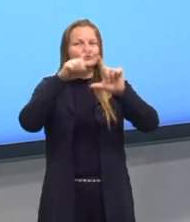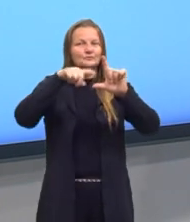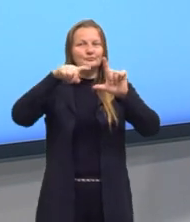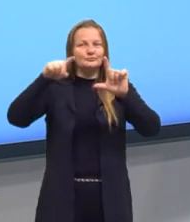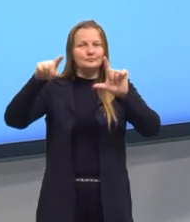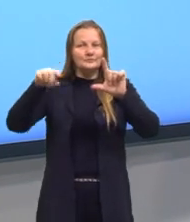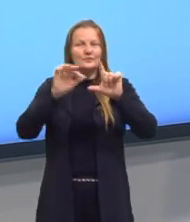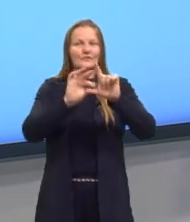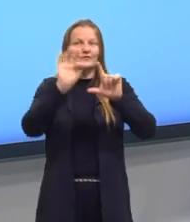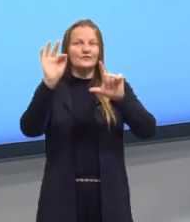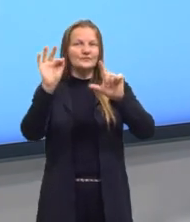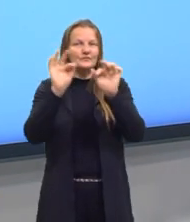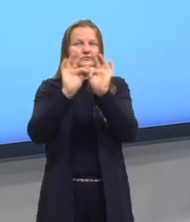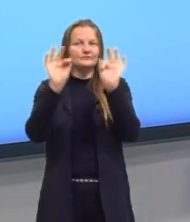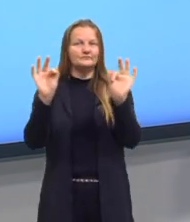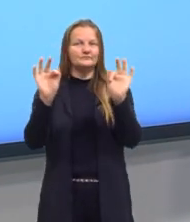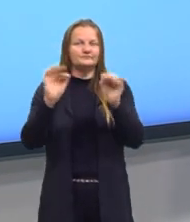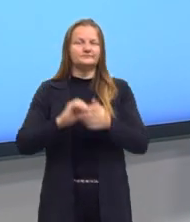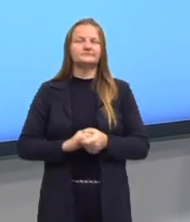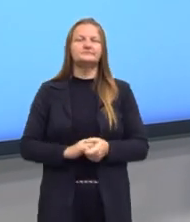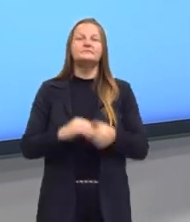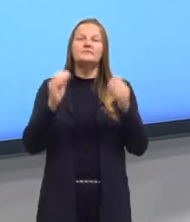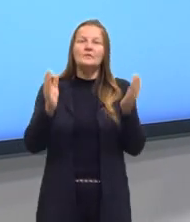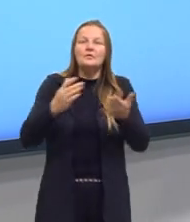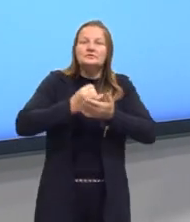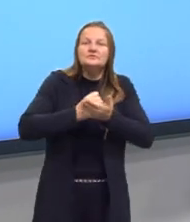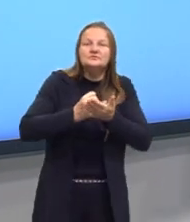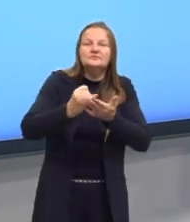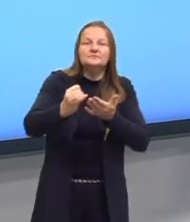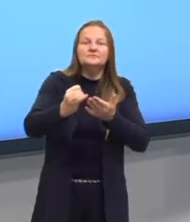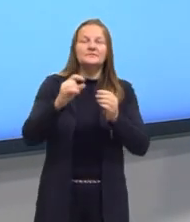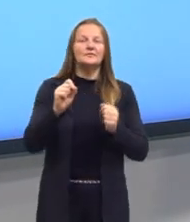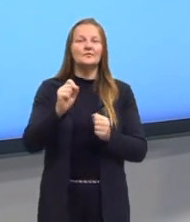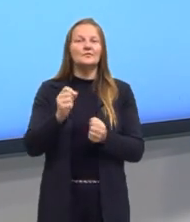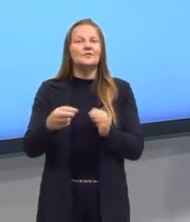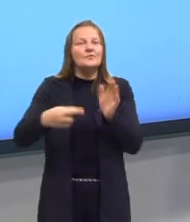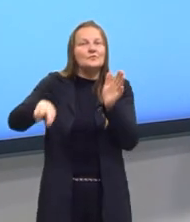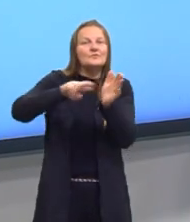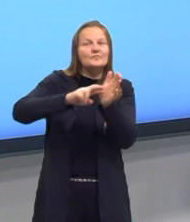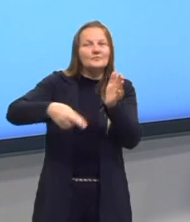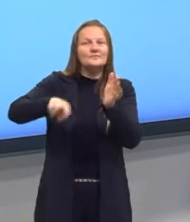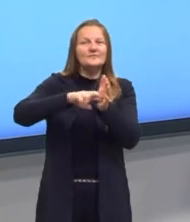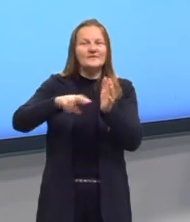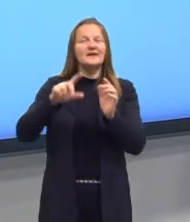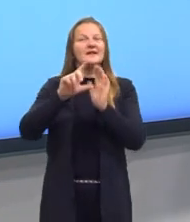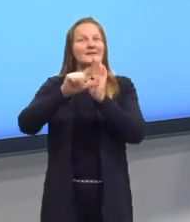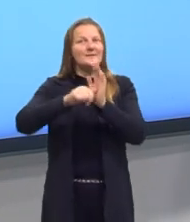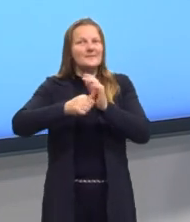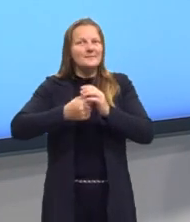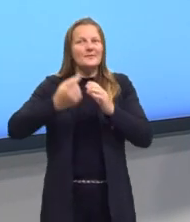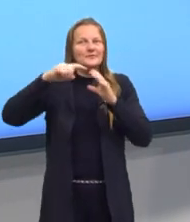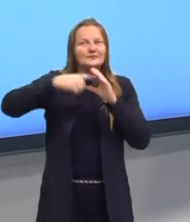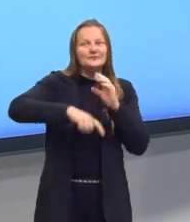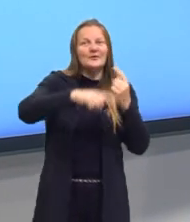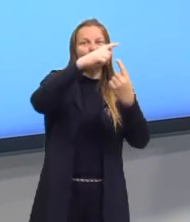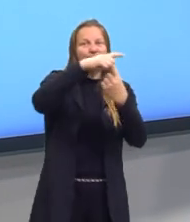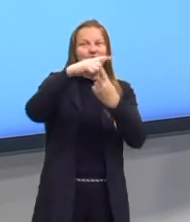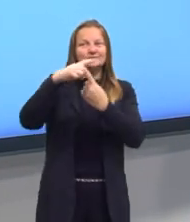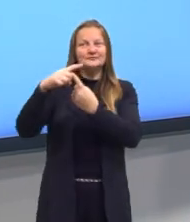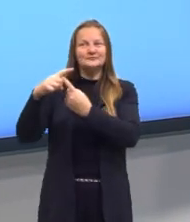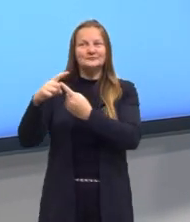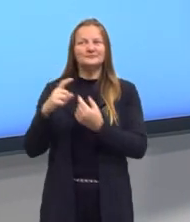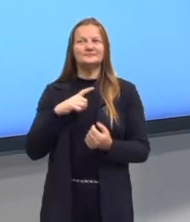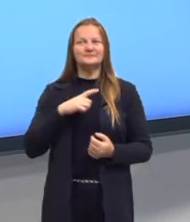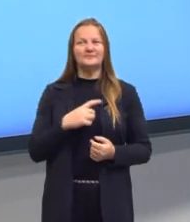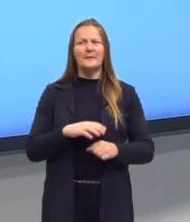uma função. Então, hoje nós vamos iniciar aí, vamos dar uma retomada e depois entrar nos tipos de funções